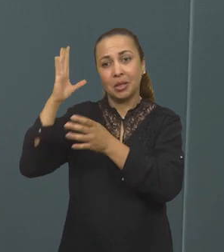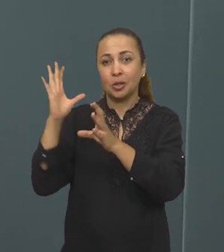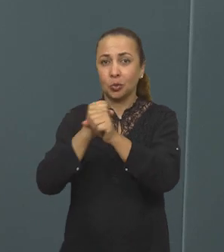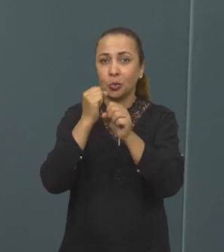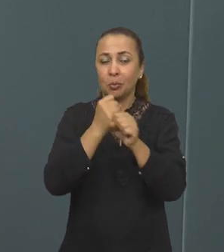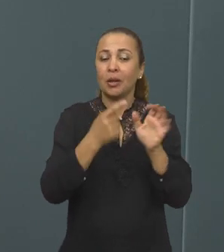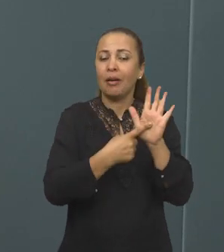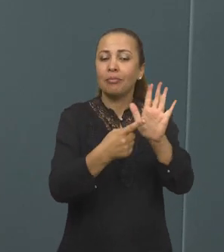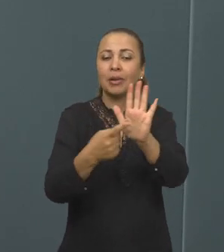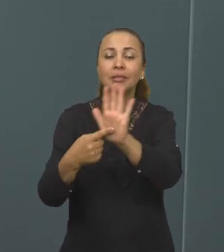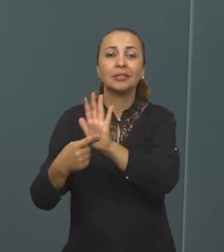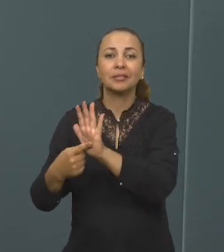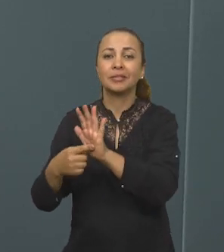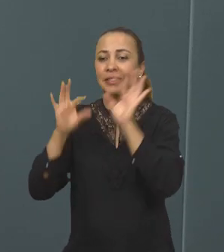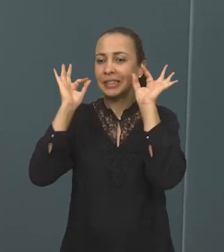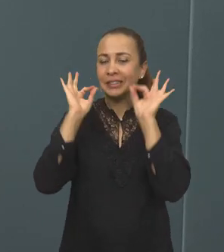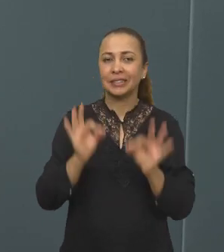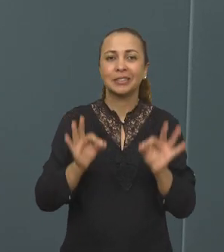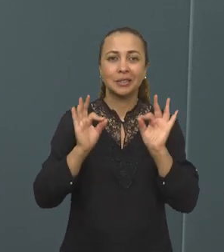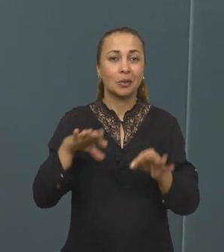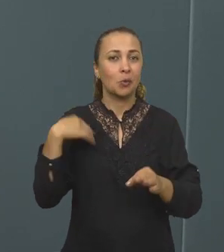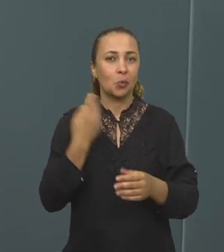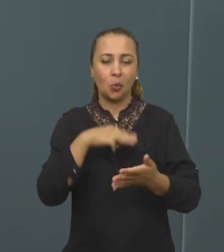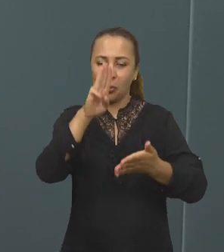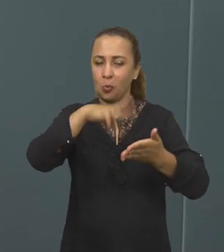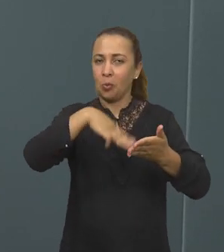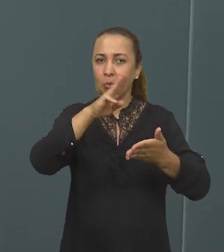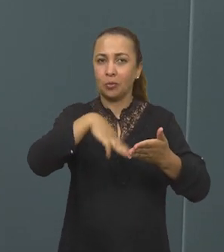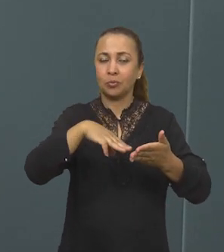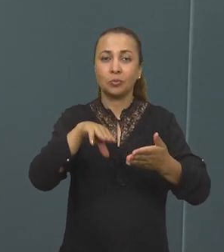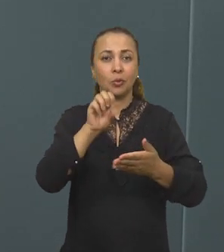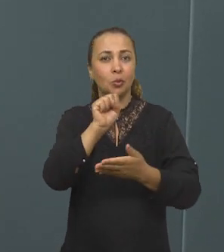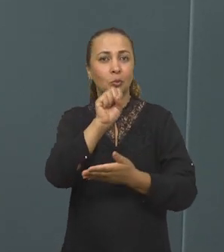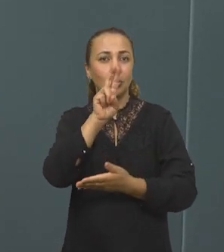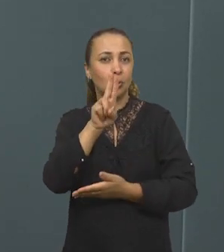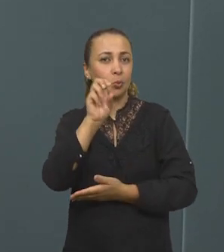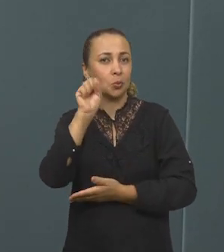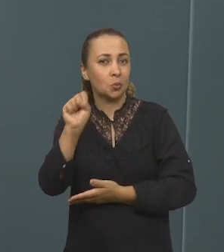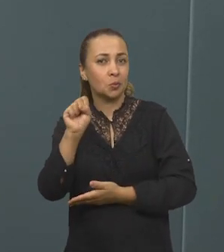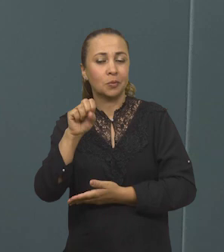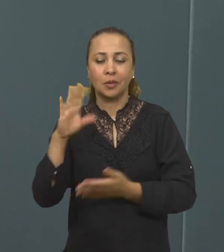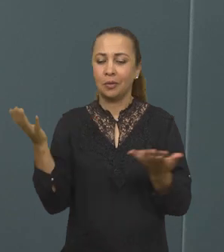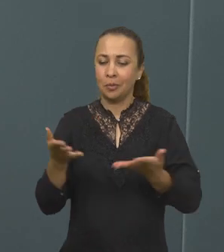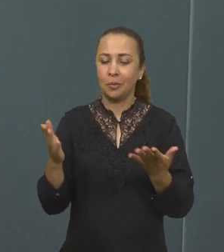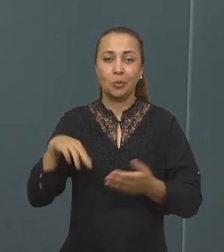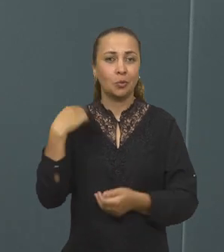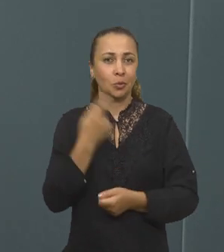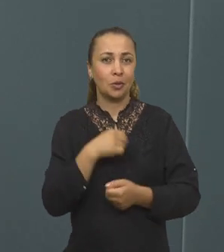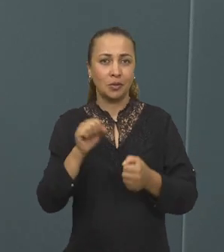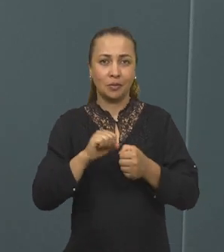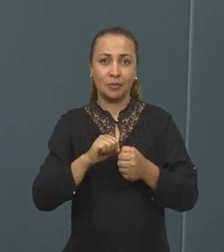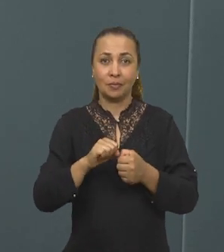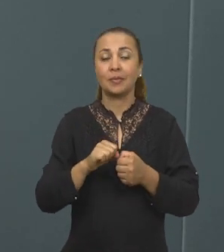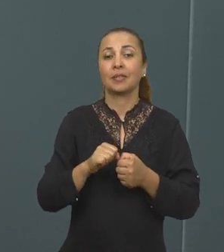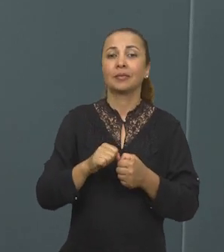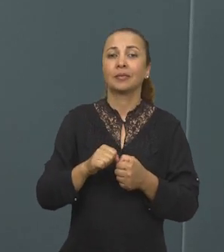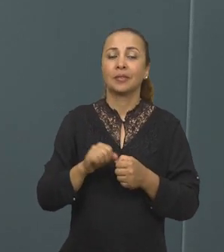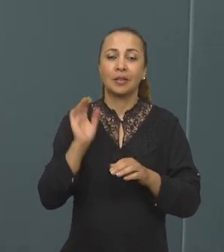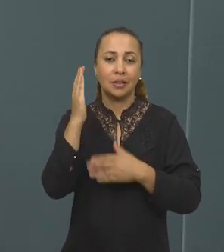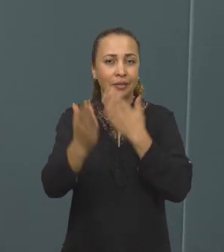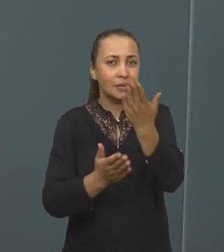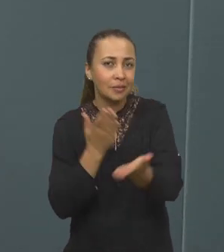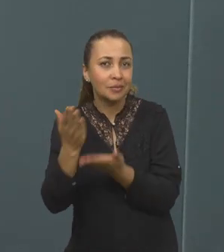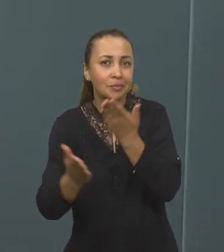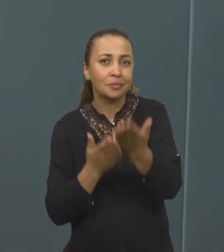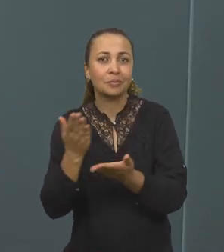a gente comprove a eficiência e eficácia do nosso método no SUS. Então, nós hoje fazemos casos no